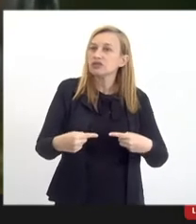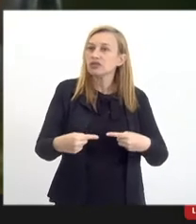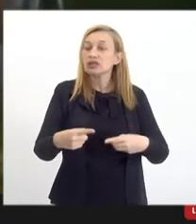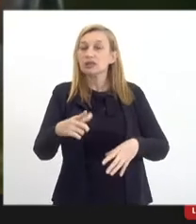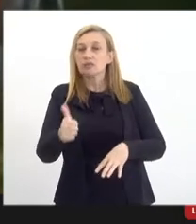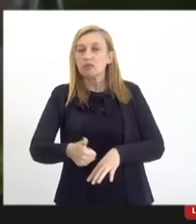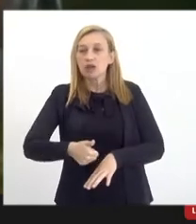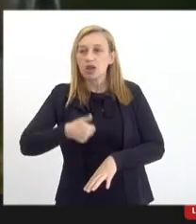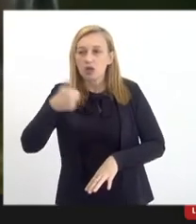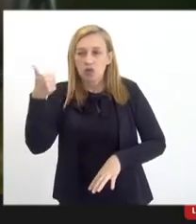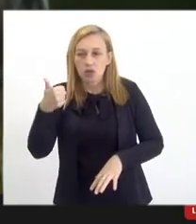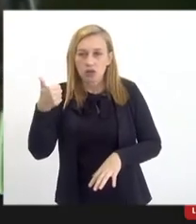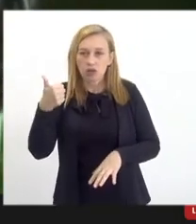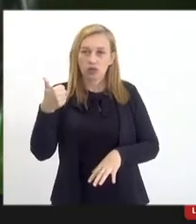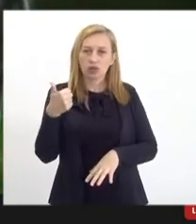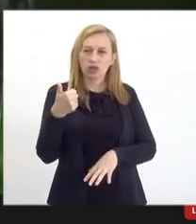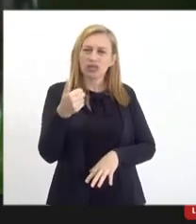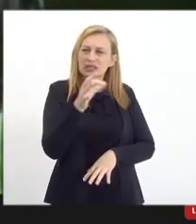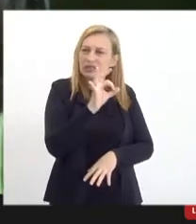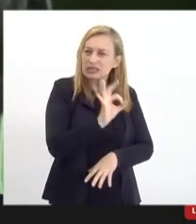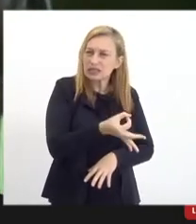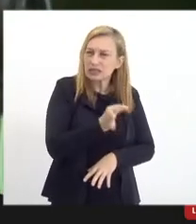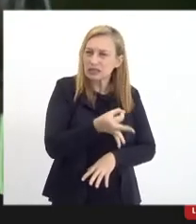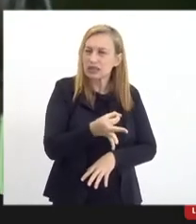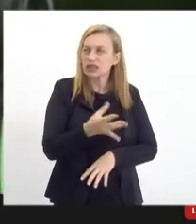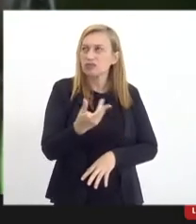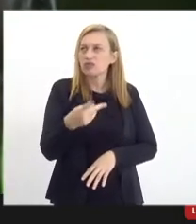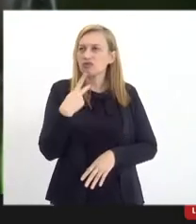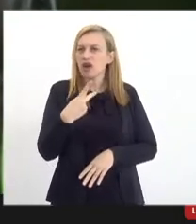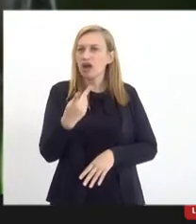a melhoria, de garantir, vamos dizer assim,